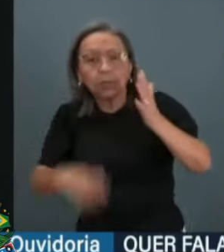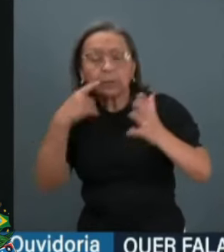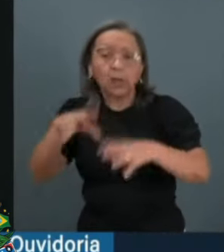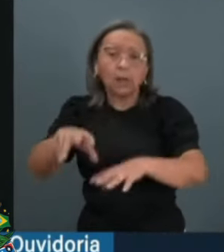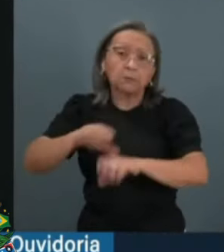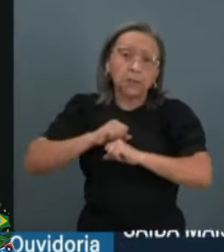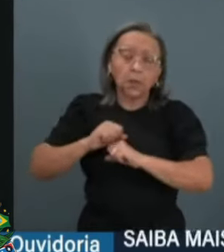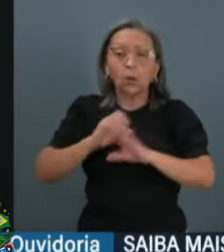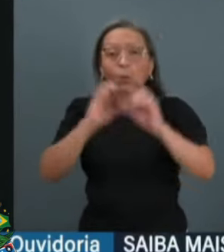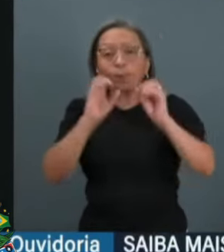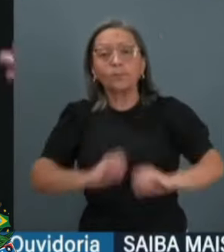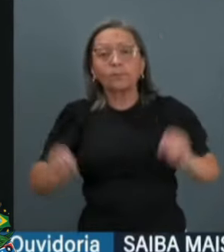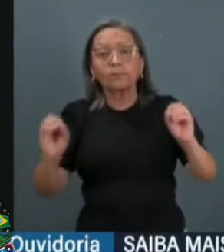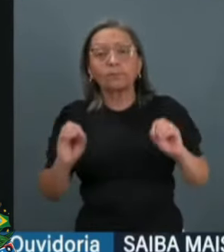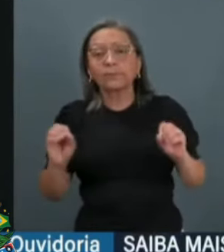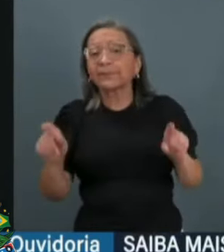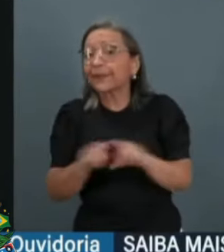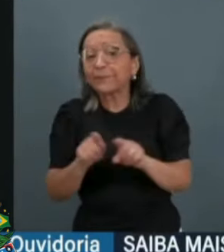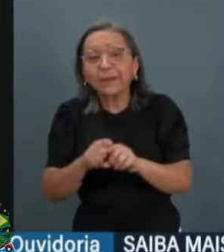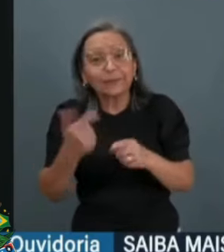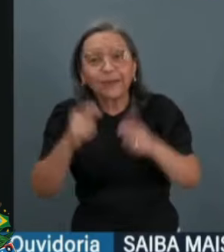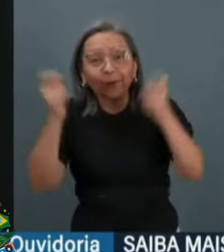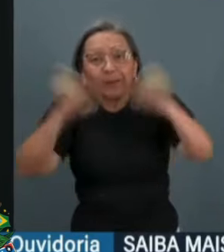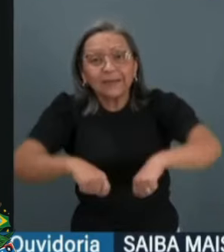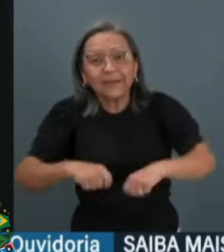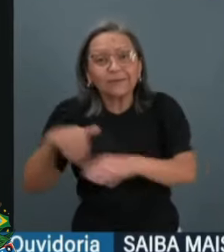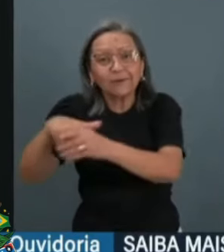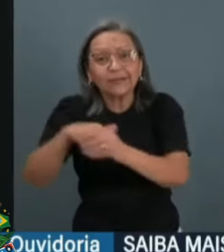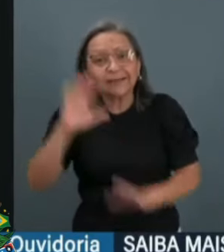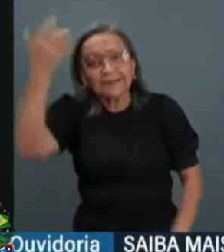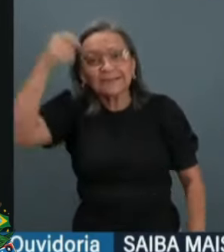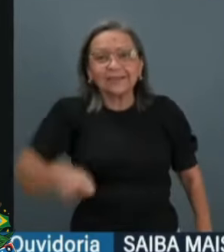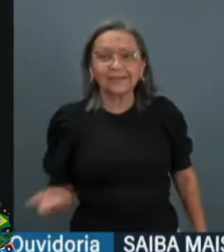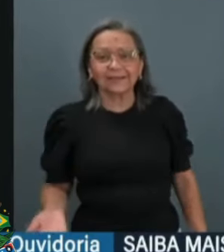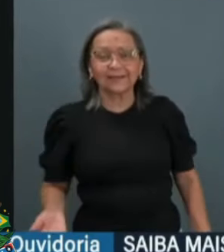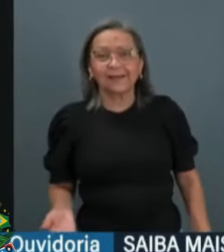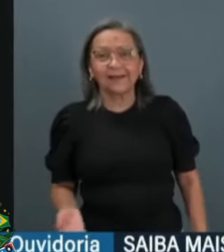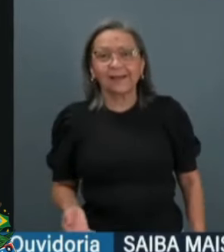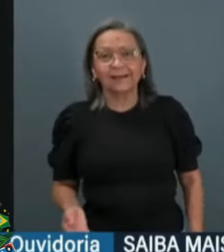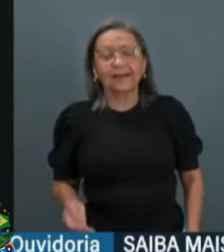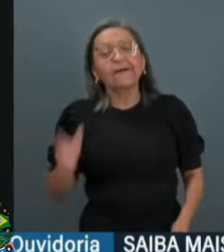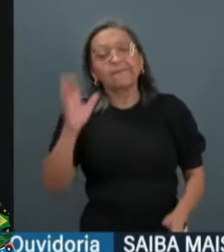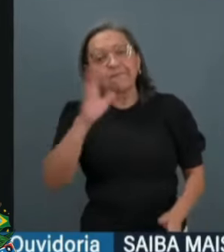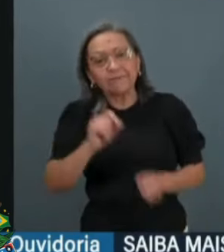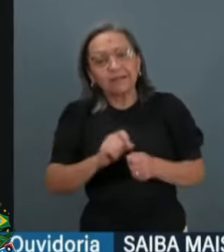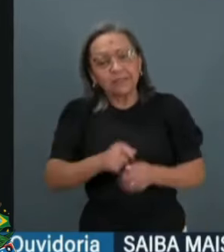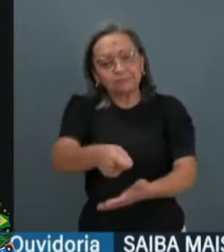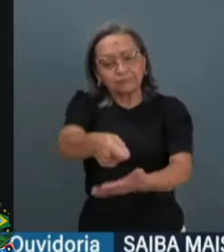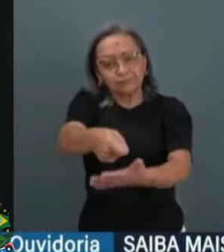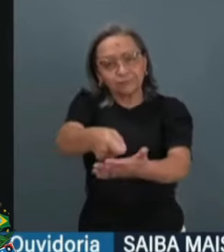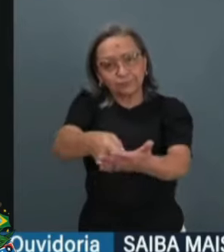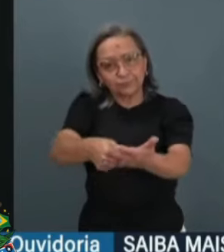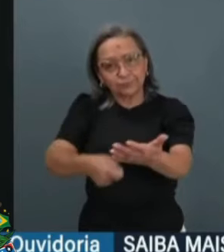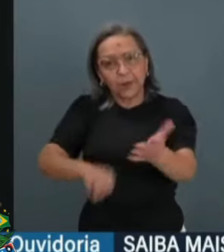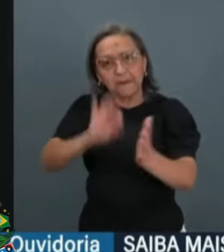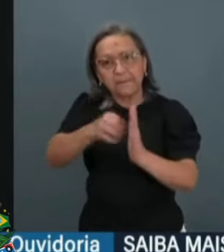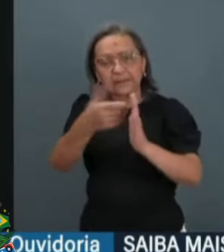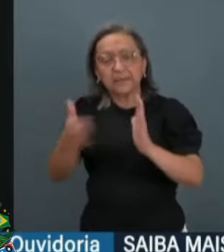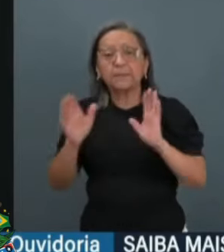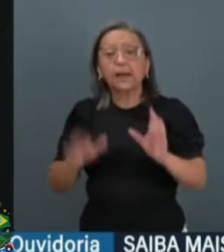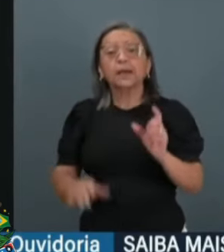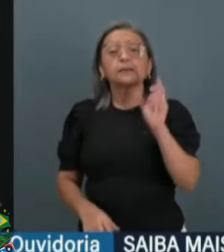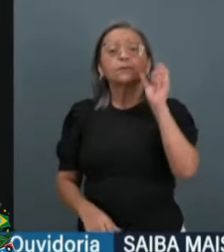ou inadmissibilidade. Também não tem competência. Vai fazer um parecer, mas a